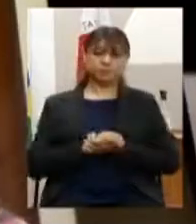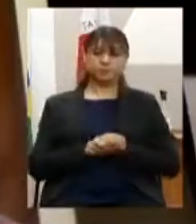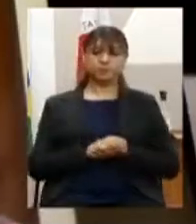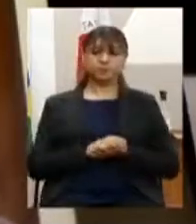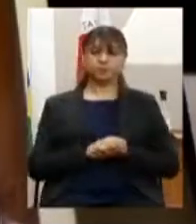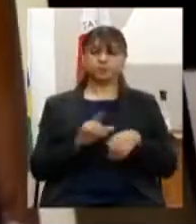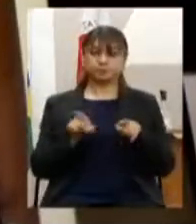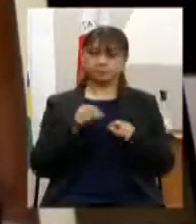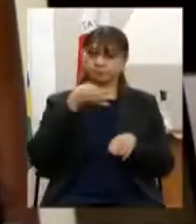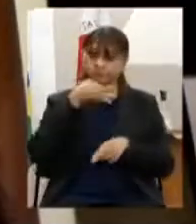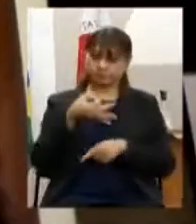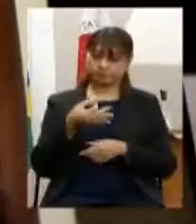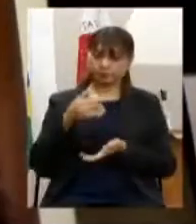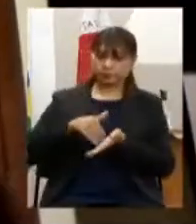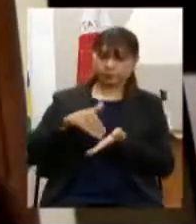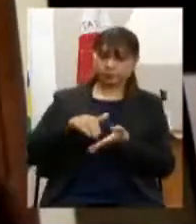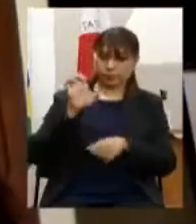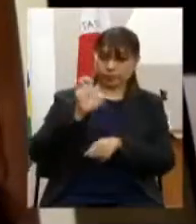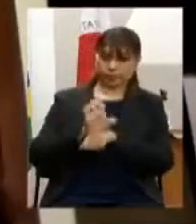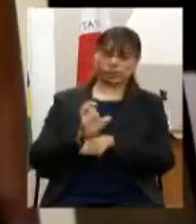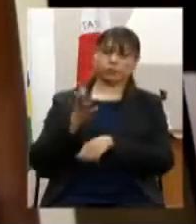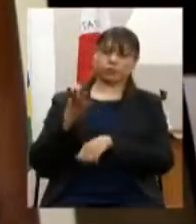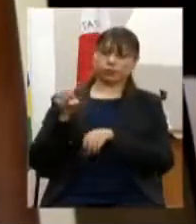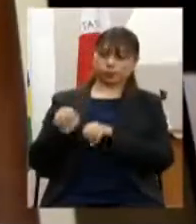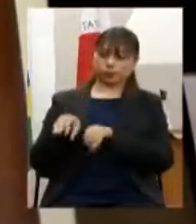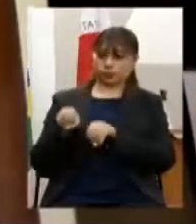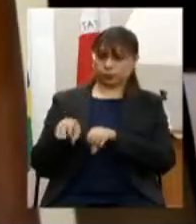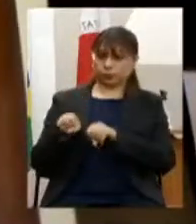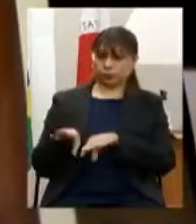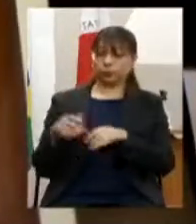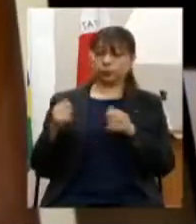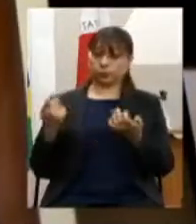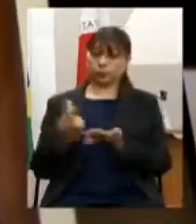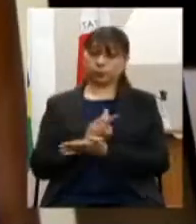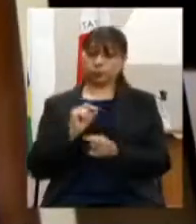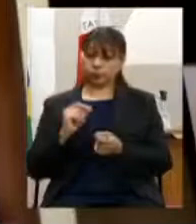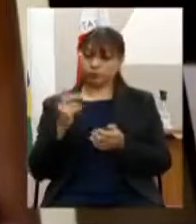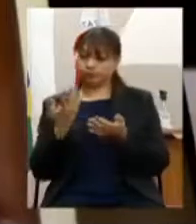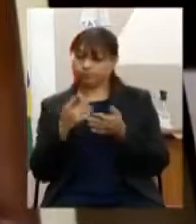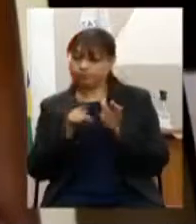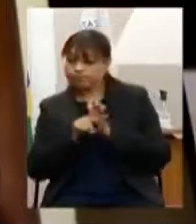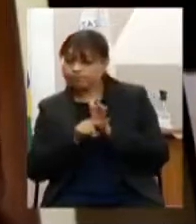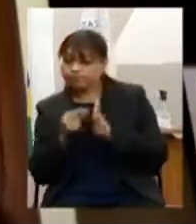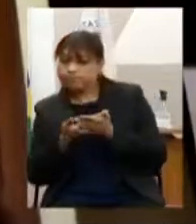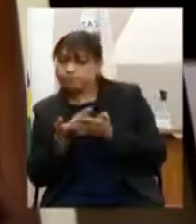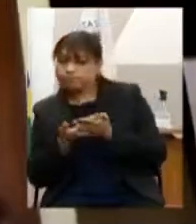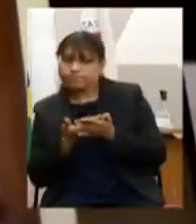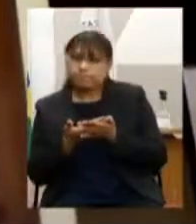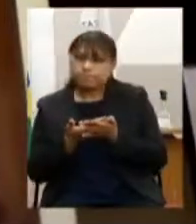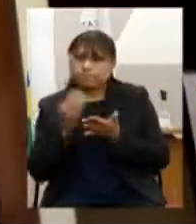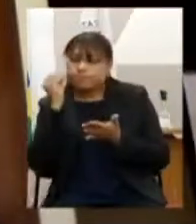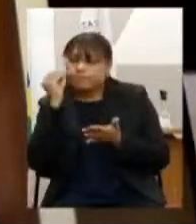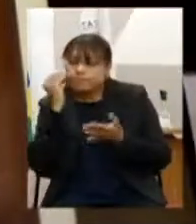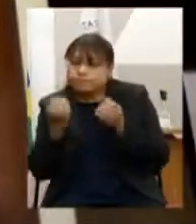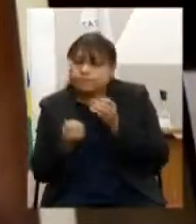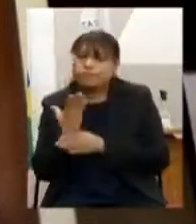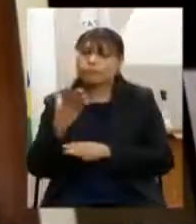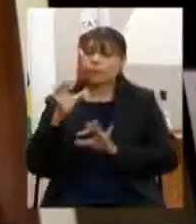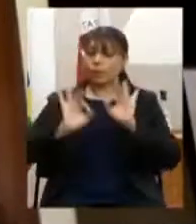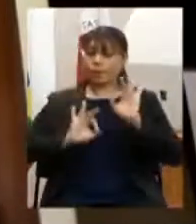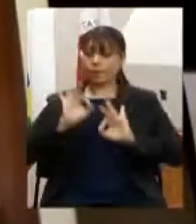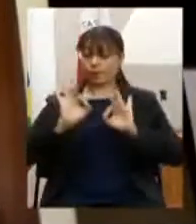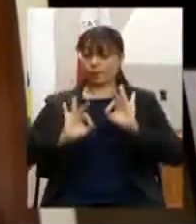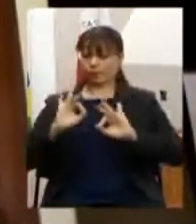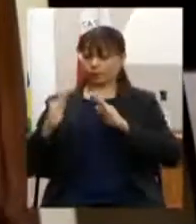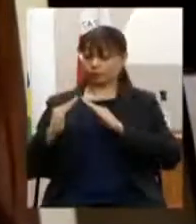às secretarias de estado de educação que ela realiza estudos para implantação de um programa educacional